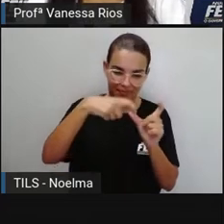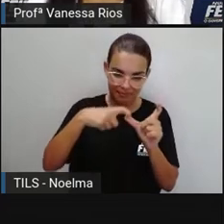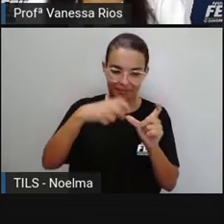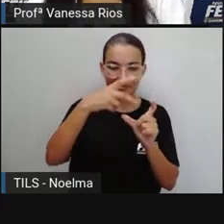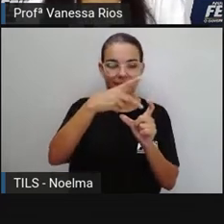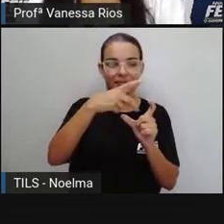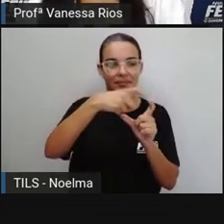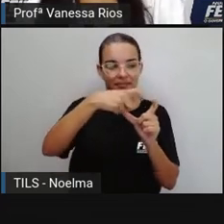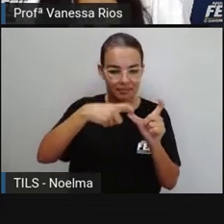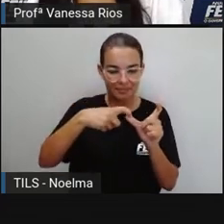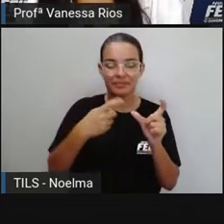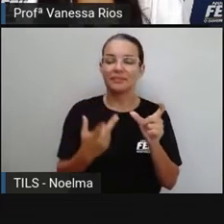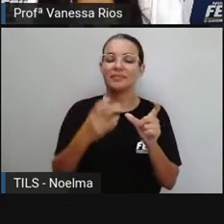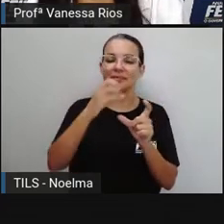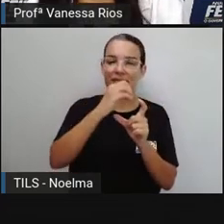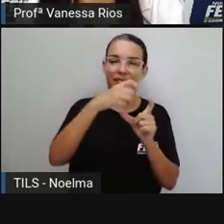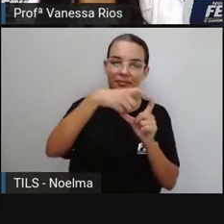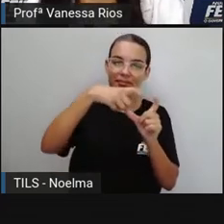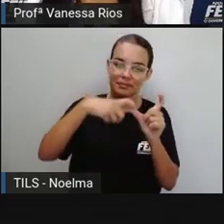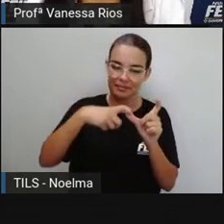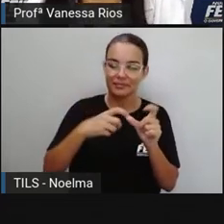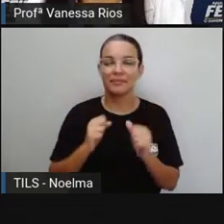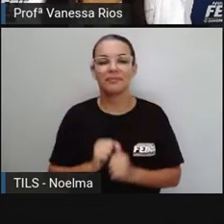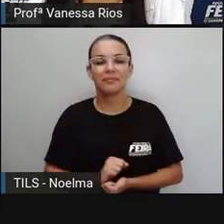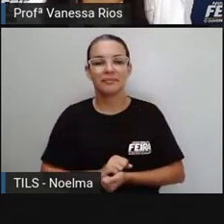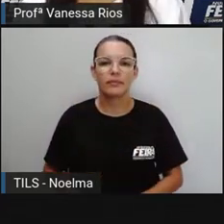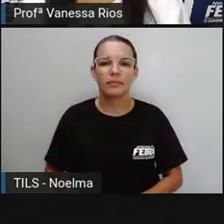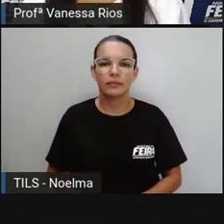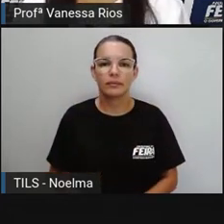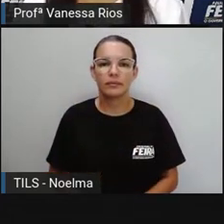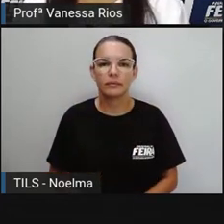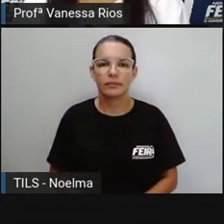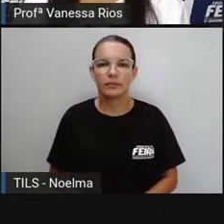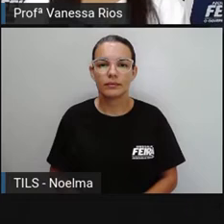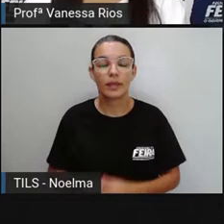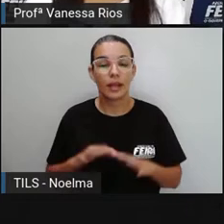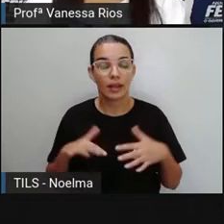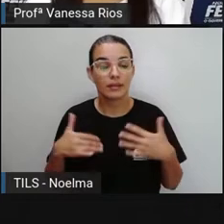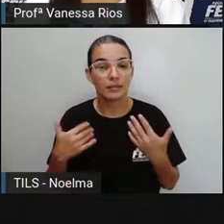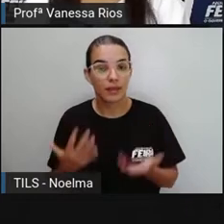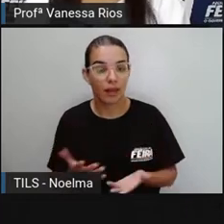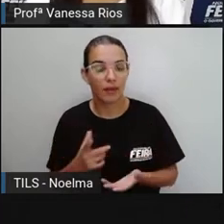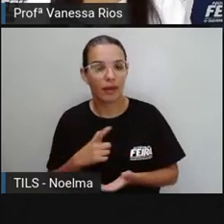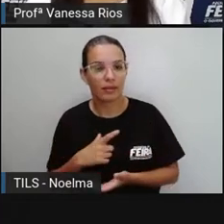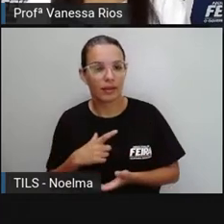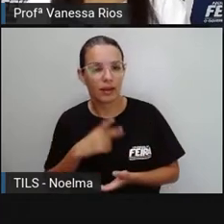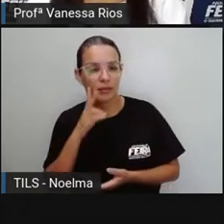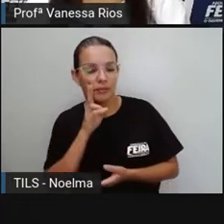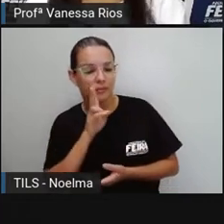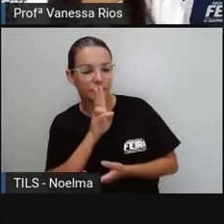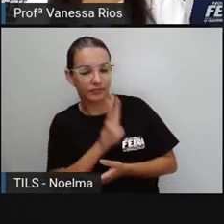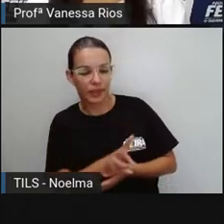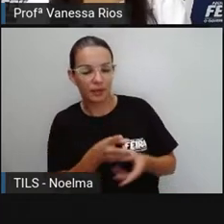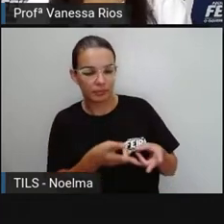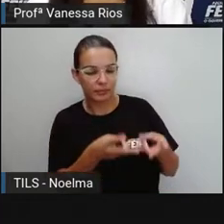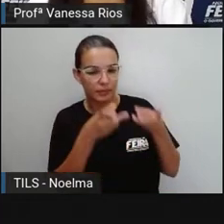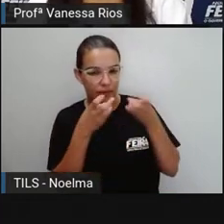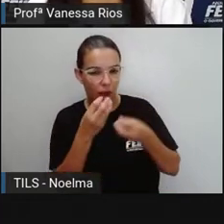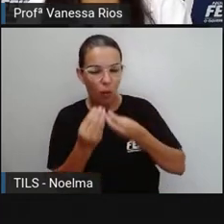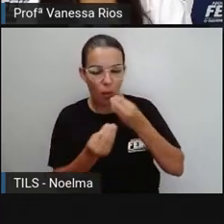as regras relacionadas às pró-paroxítonas. E aí, em relação a essa observação, essa